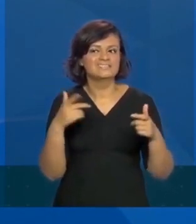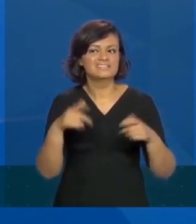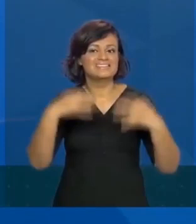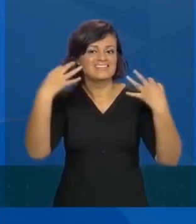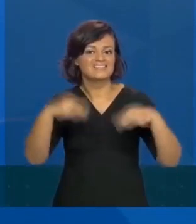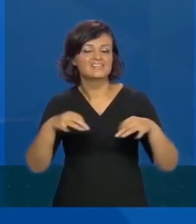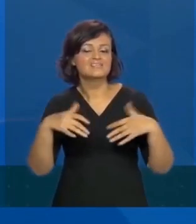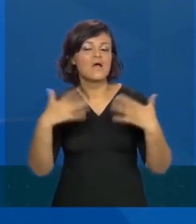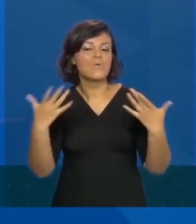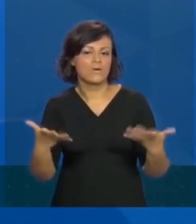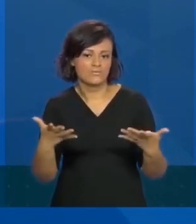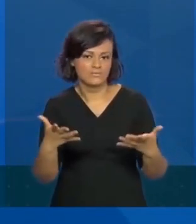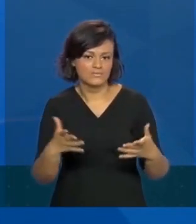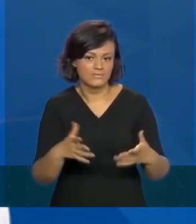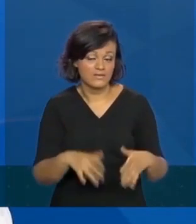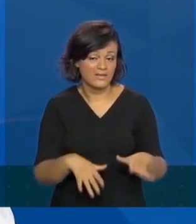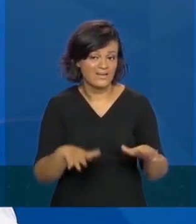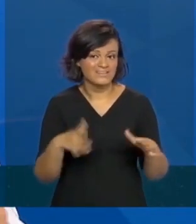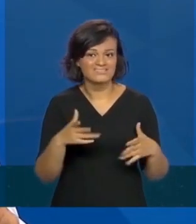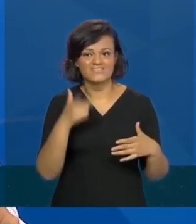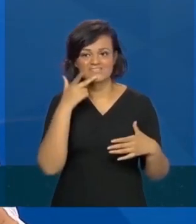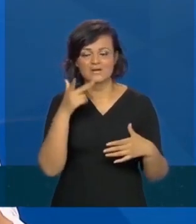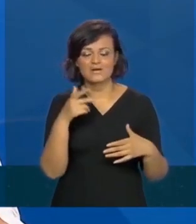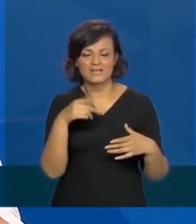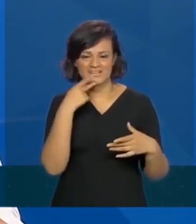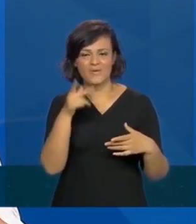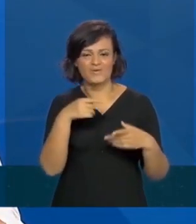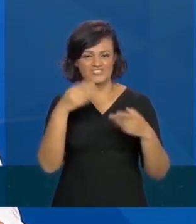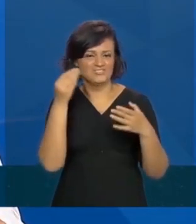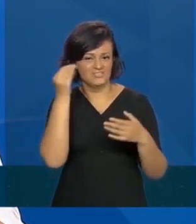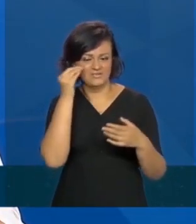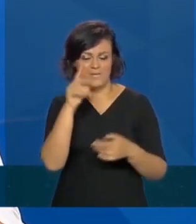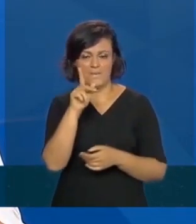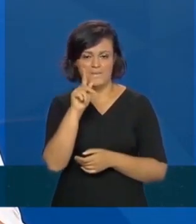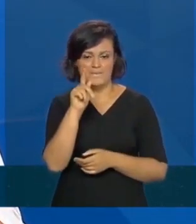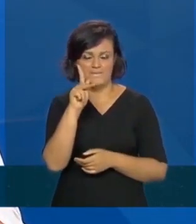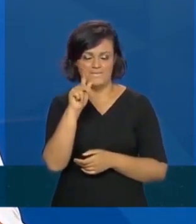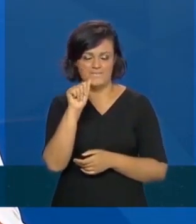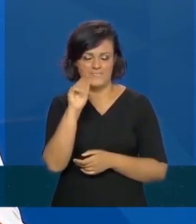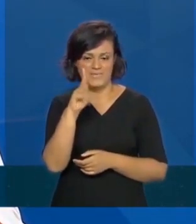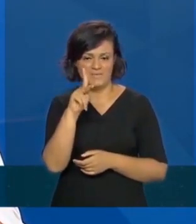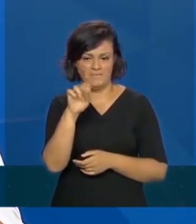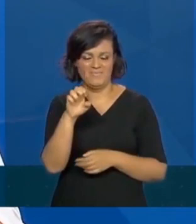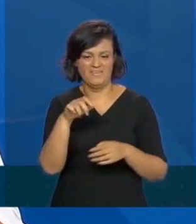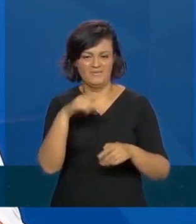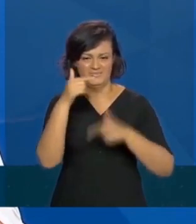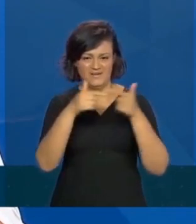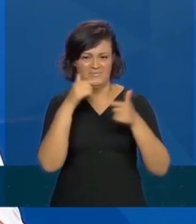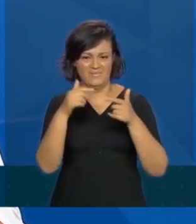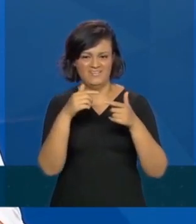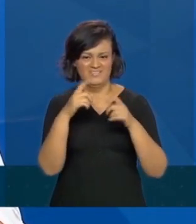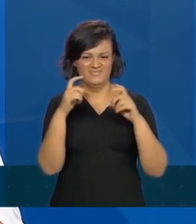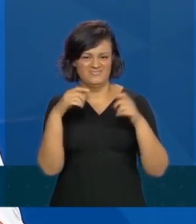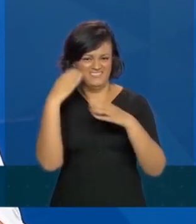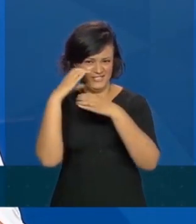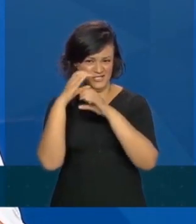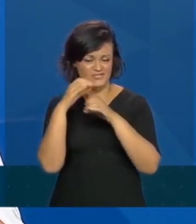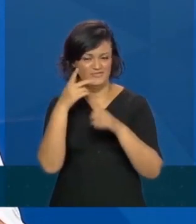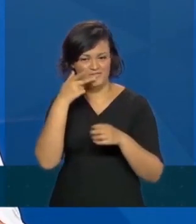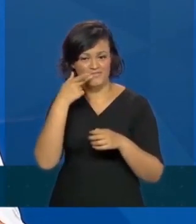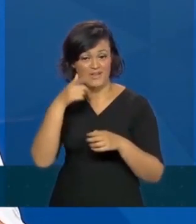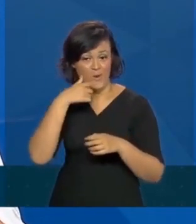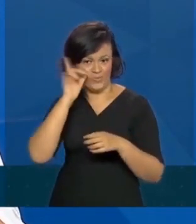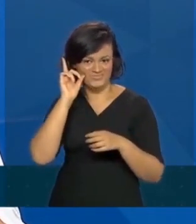incertezas. É difícil, o paper, como a gente chama, o trabalho científico publicado no New England ontem, é